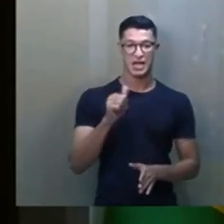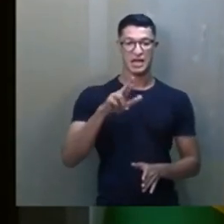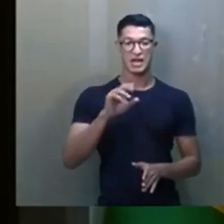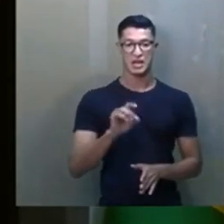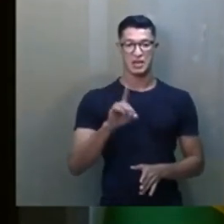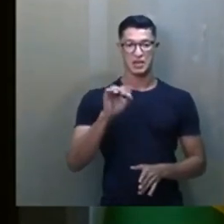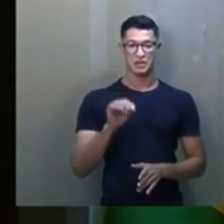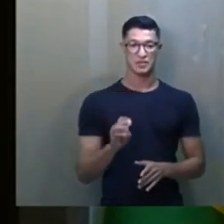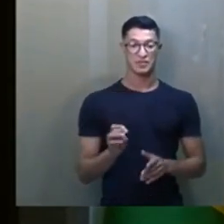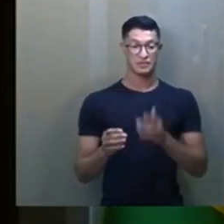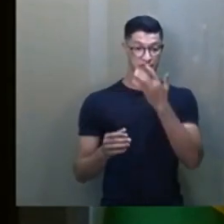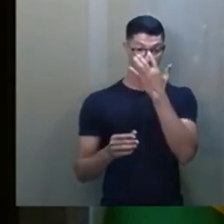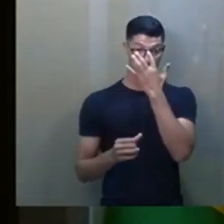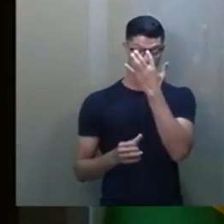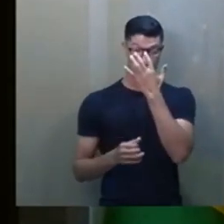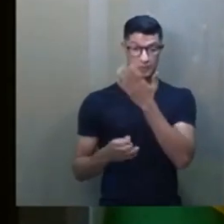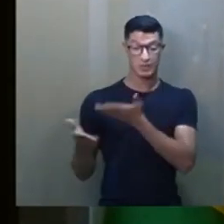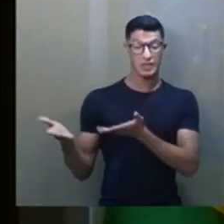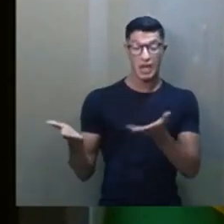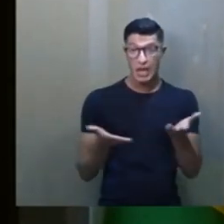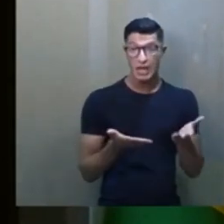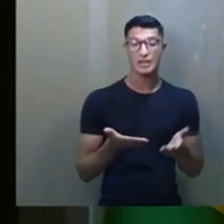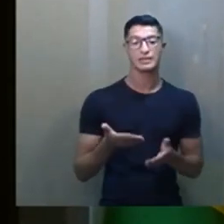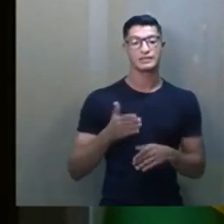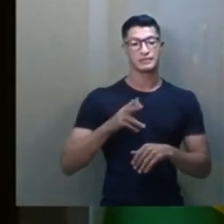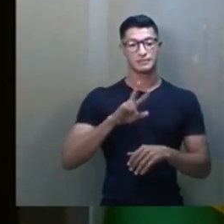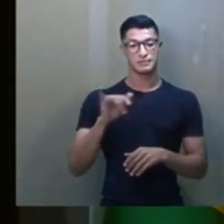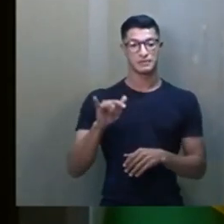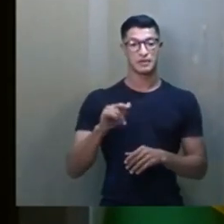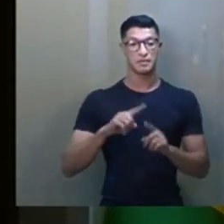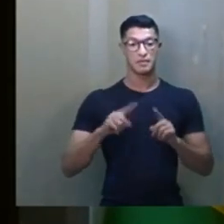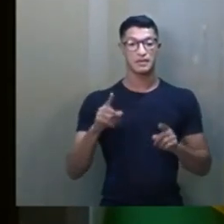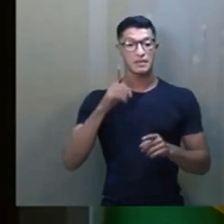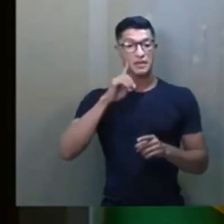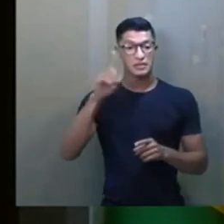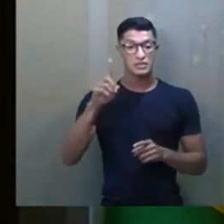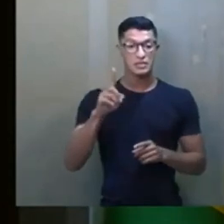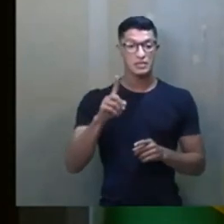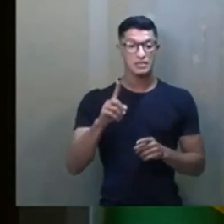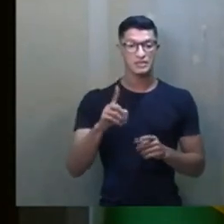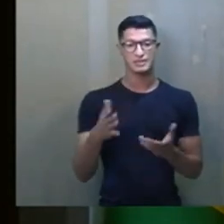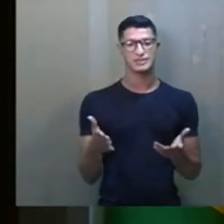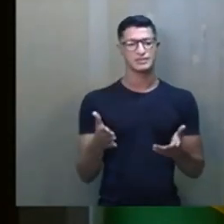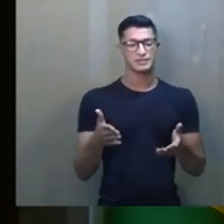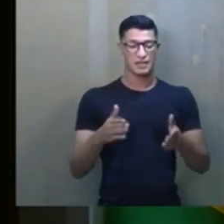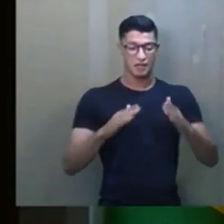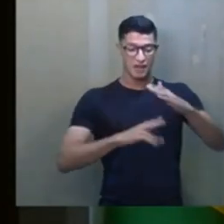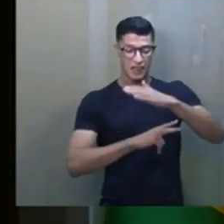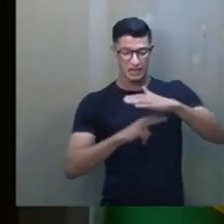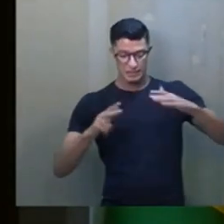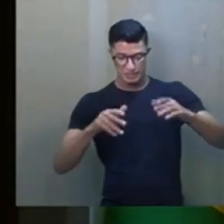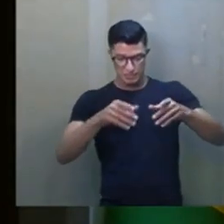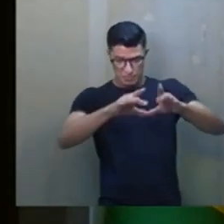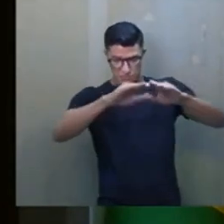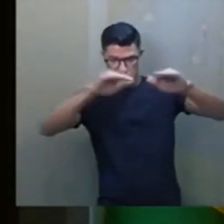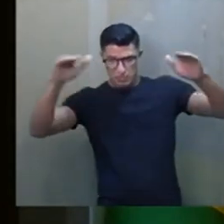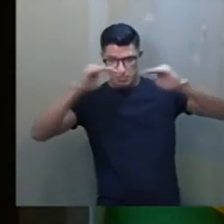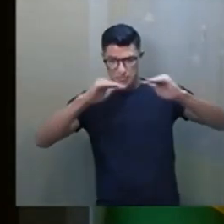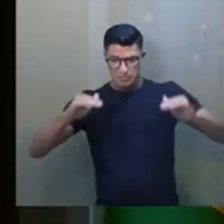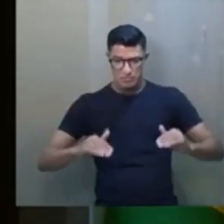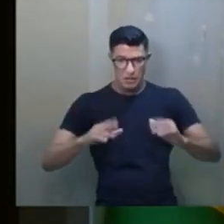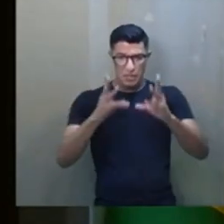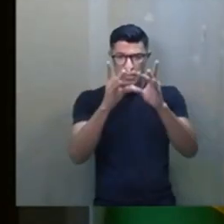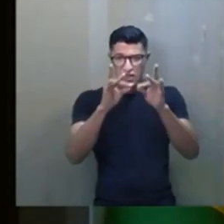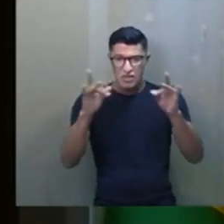caso. E aí, ele vai, mas naquele dia as dispensas estavam completamente vazias. As doações tinham